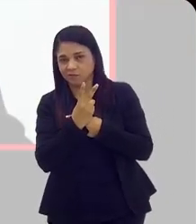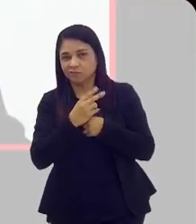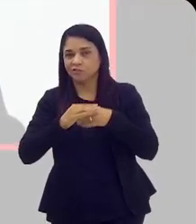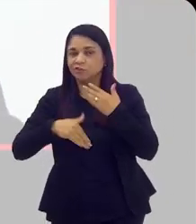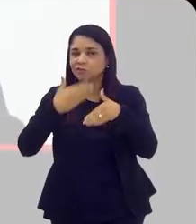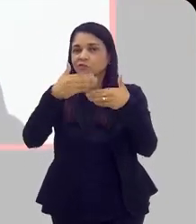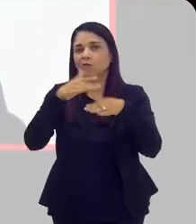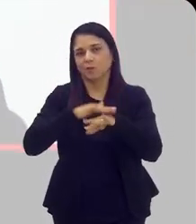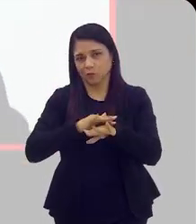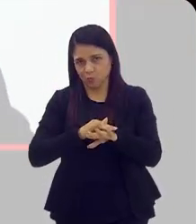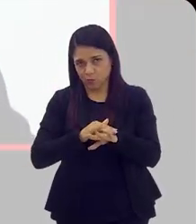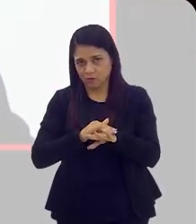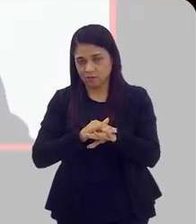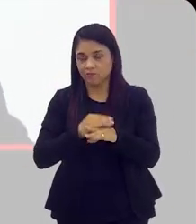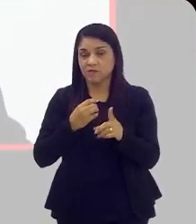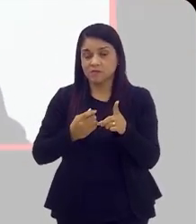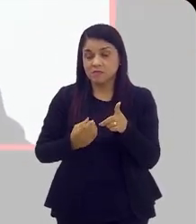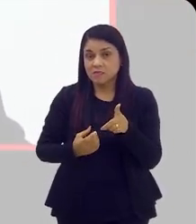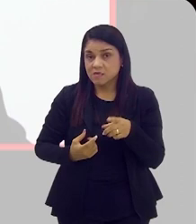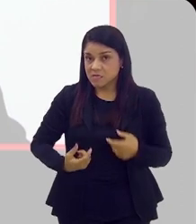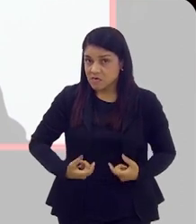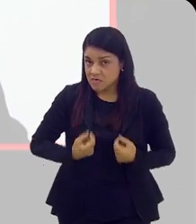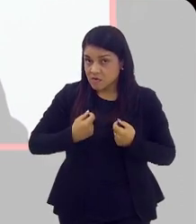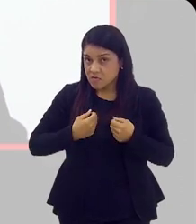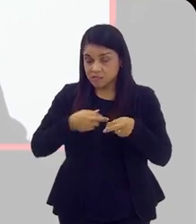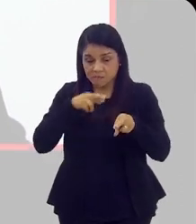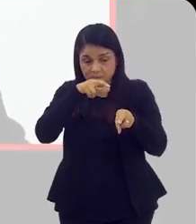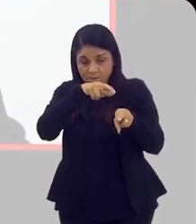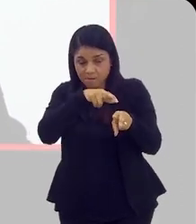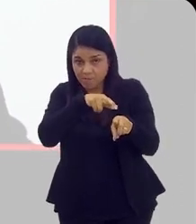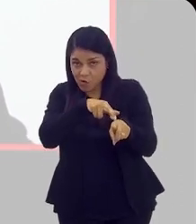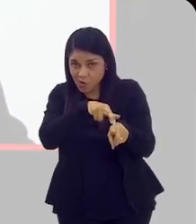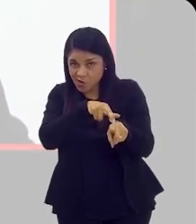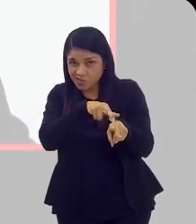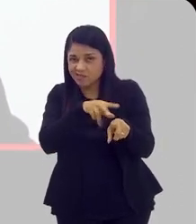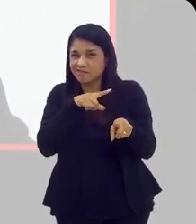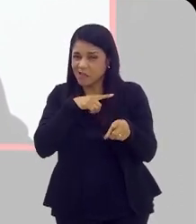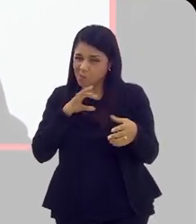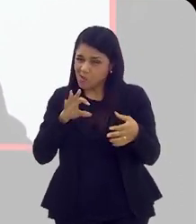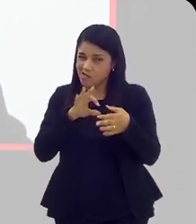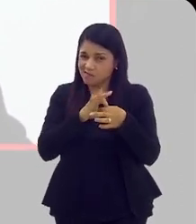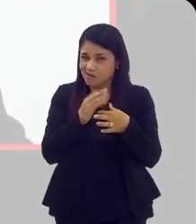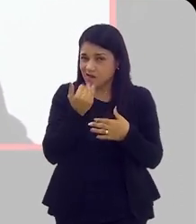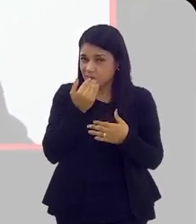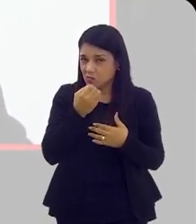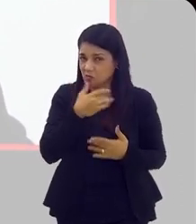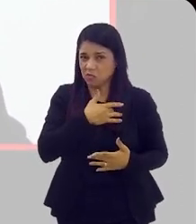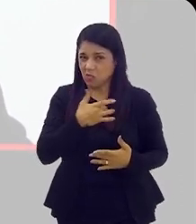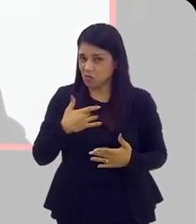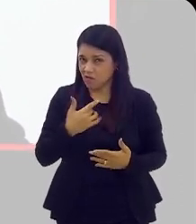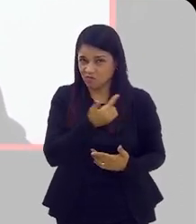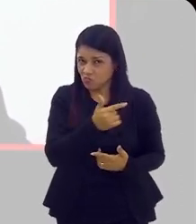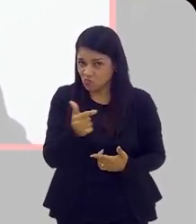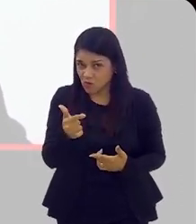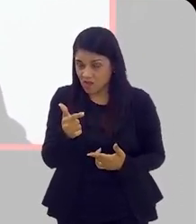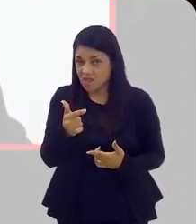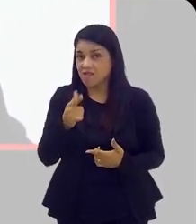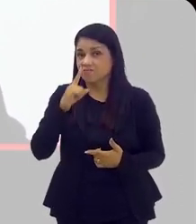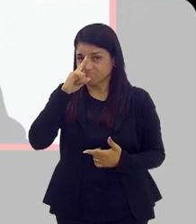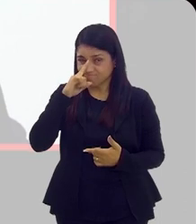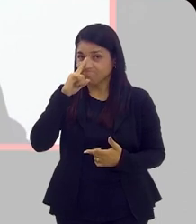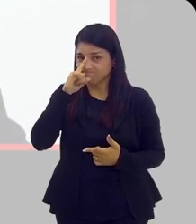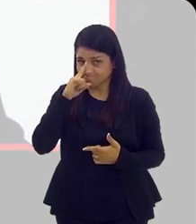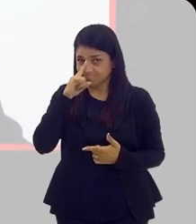O câncer de próstata, a gente sabe que existe uma ligação com uma alimentação não saudável. Isso é um fator de risco,